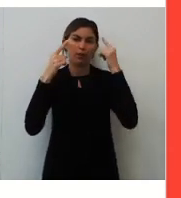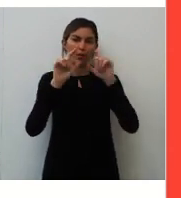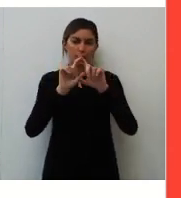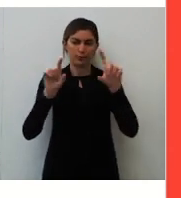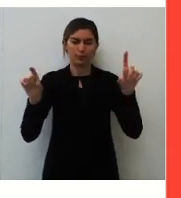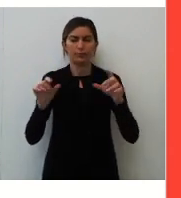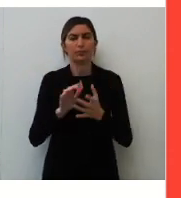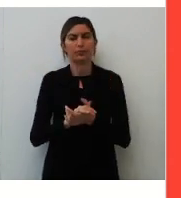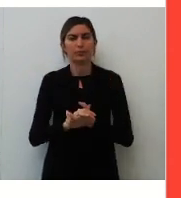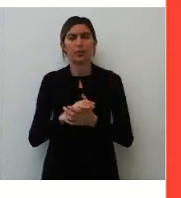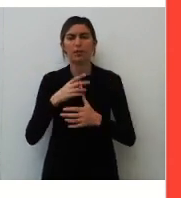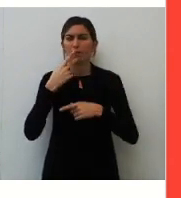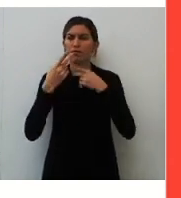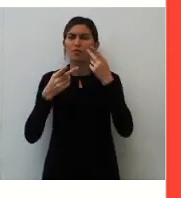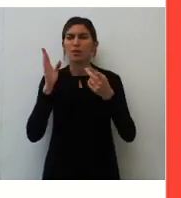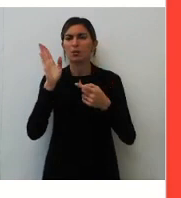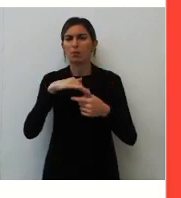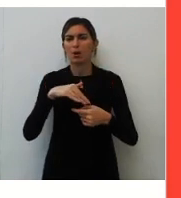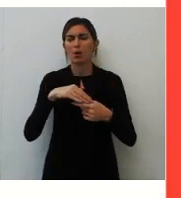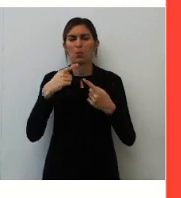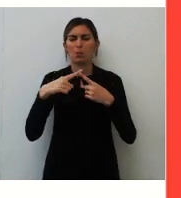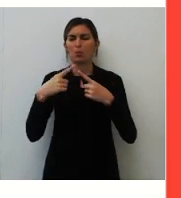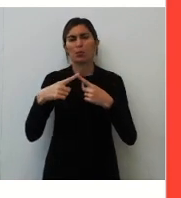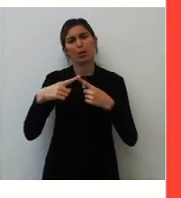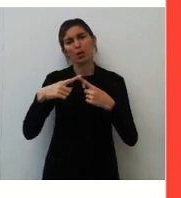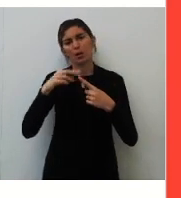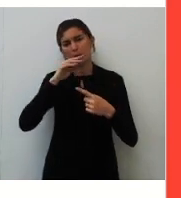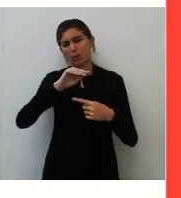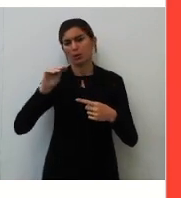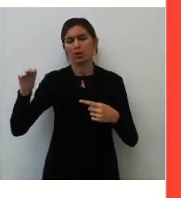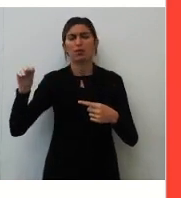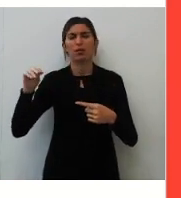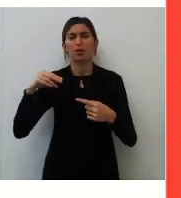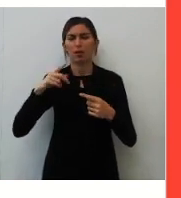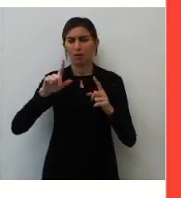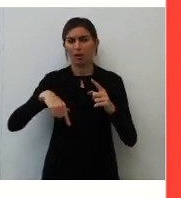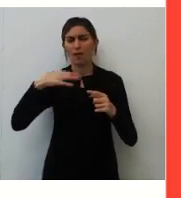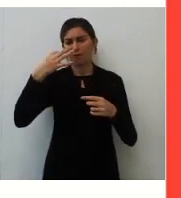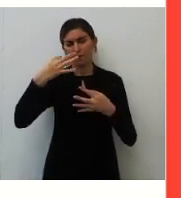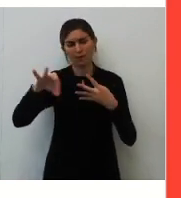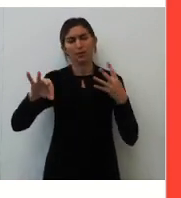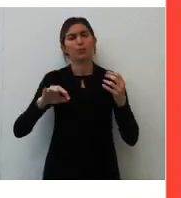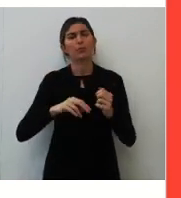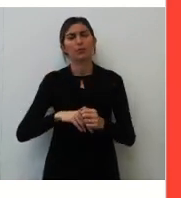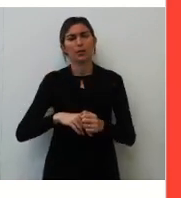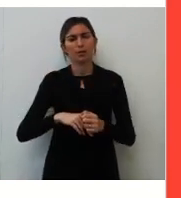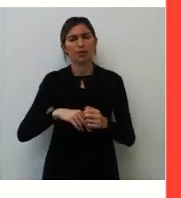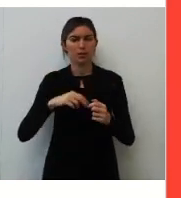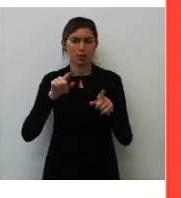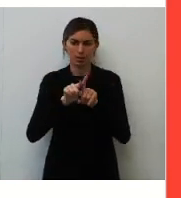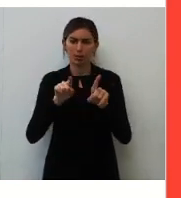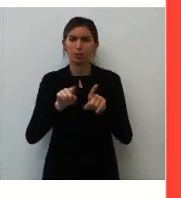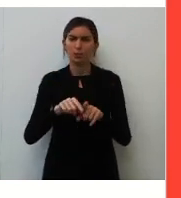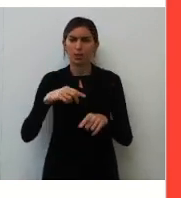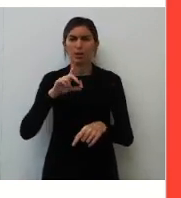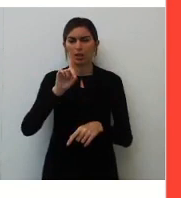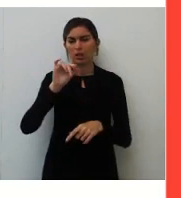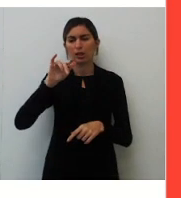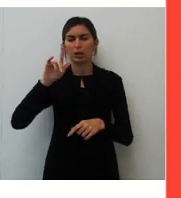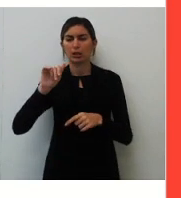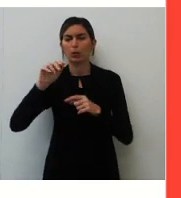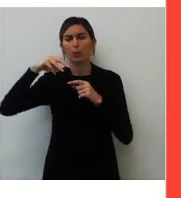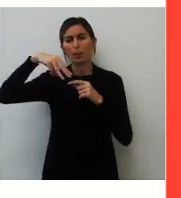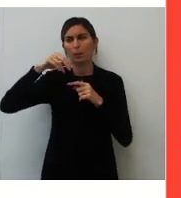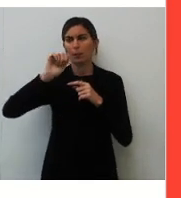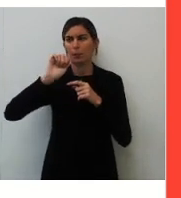frase E digo mal, porque negar é ainda afirmar. E digo mal, porque